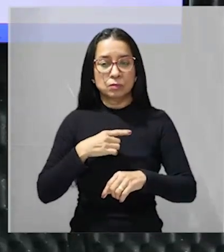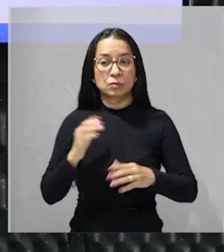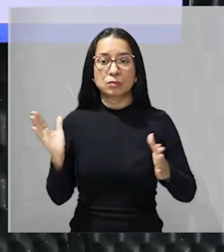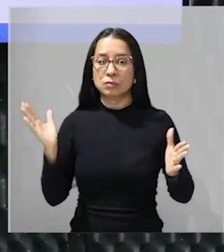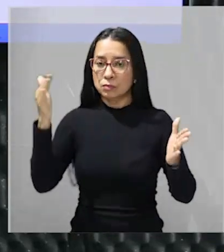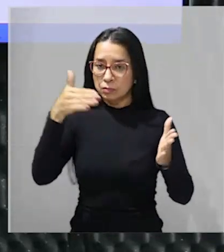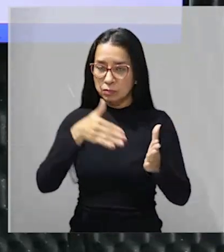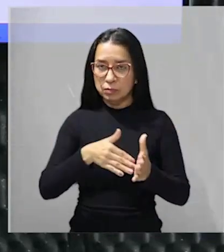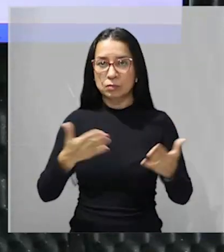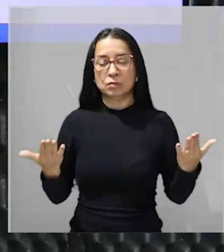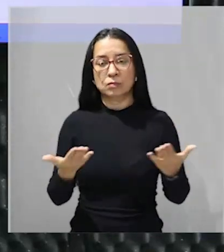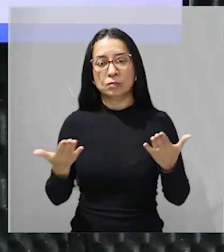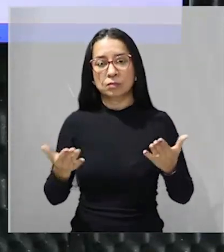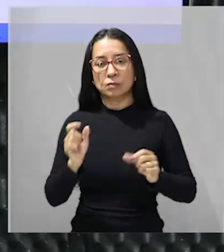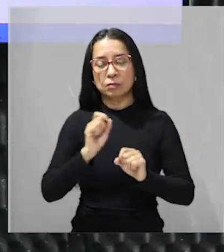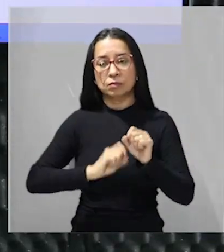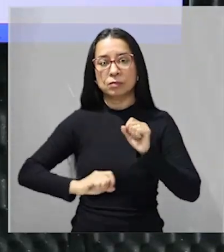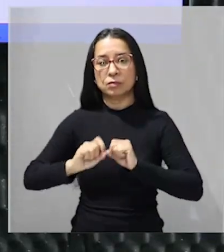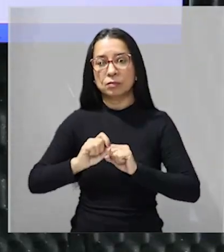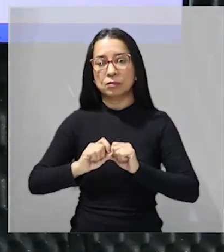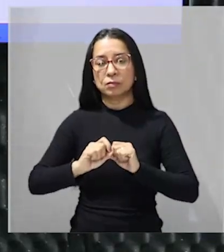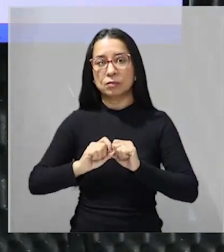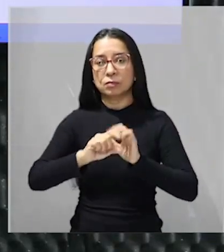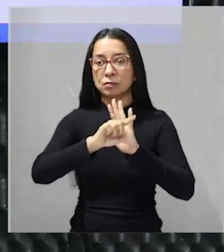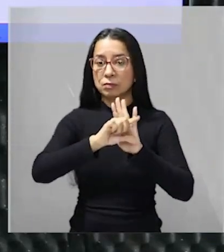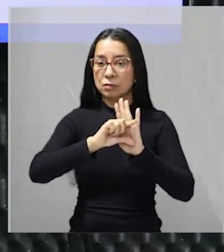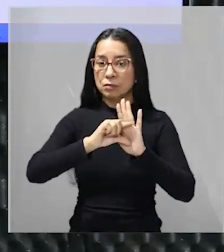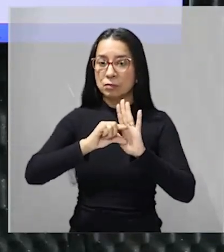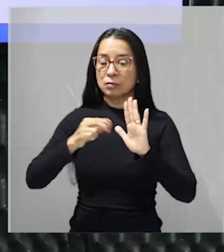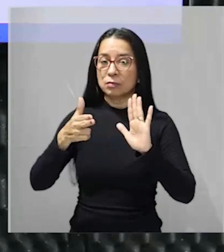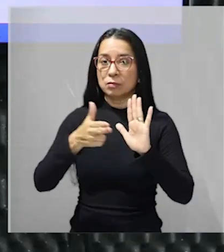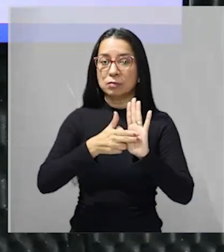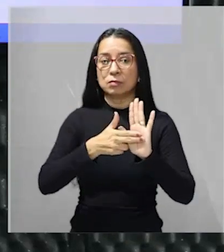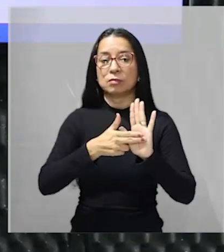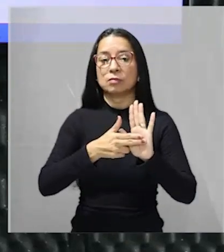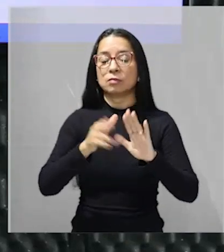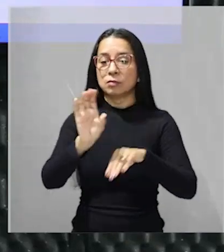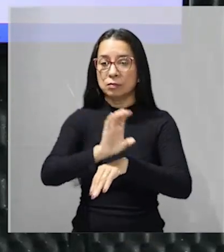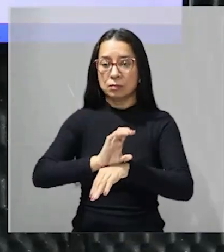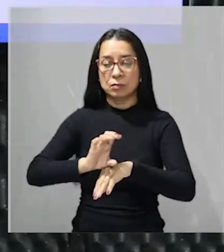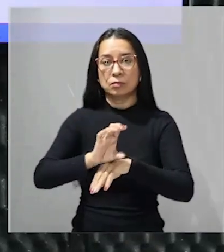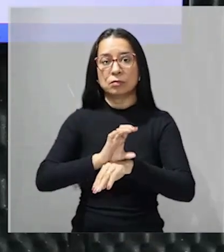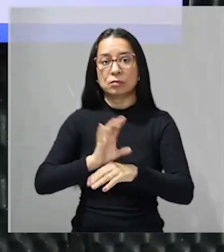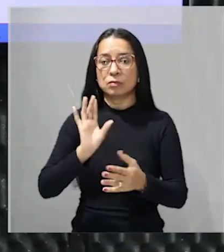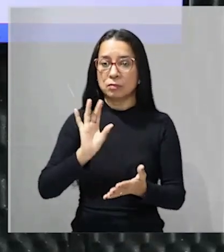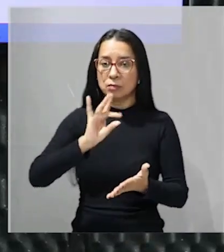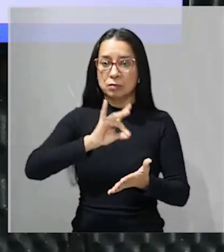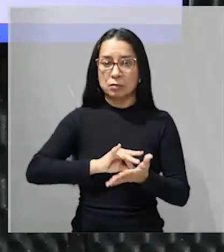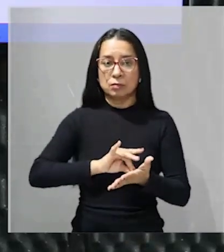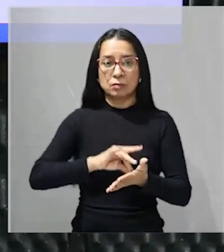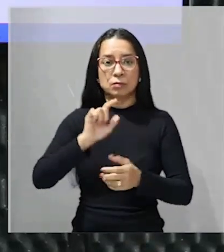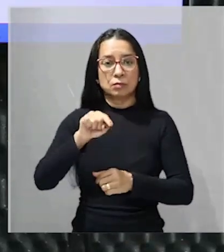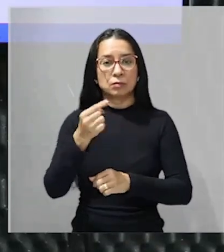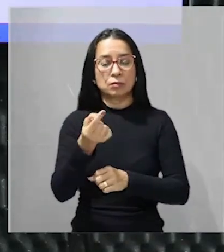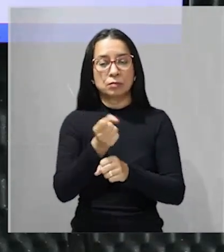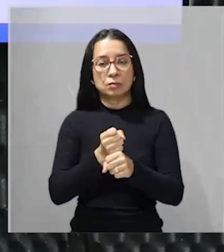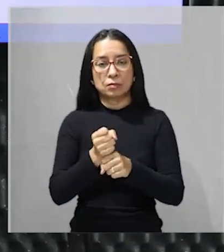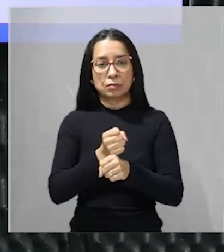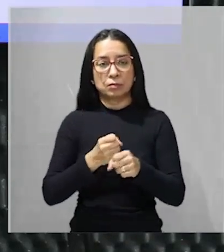até os tempos atuais são emendas constitucionais e ratifica ratificada confirmada no ano seguinte